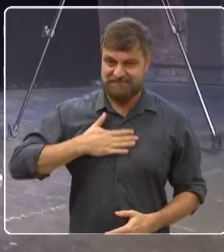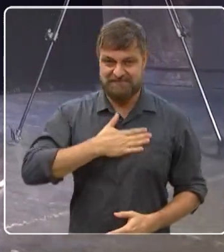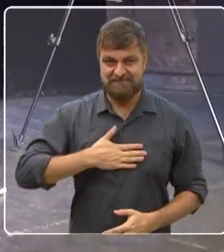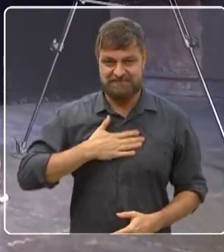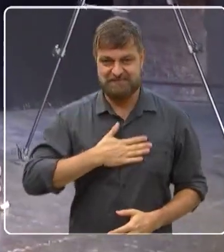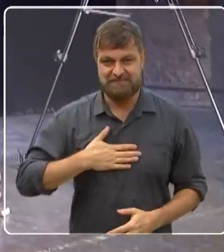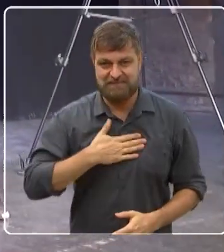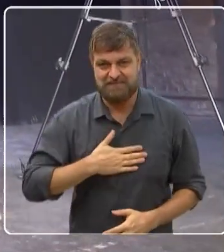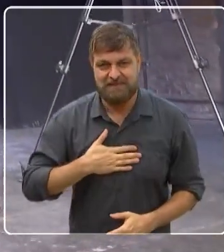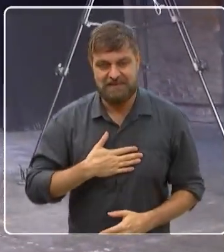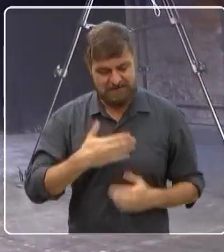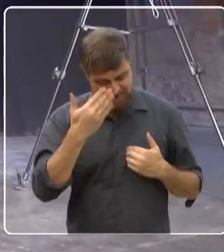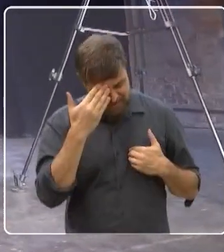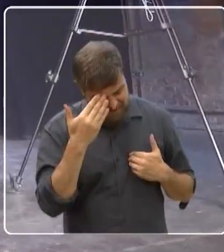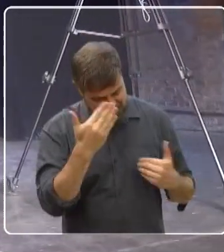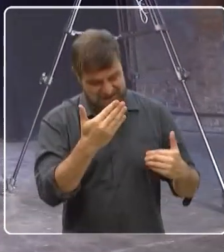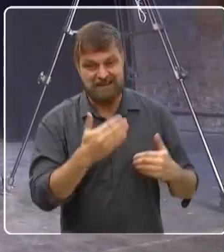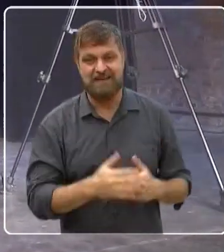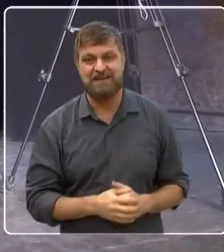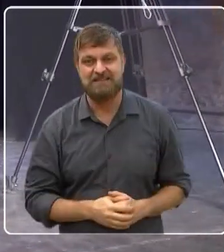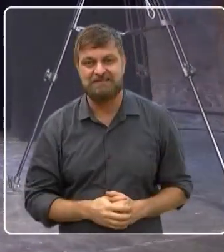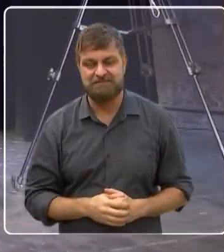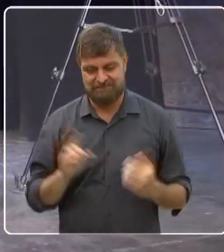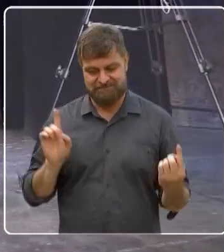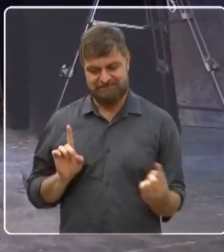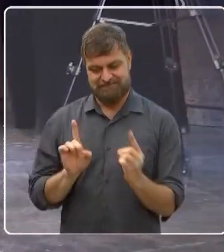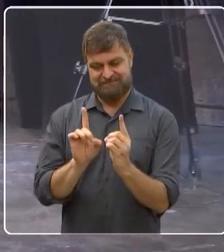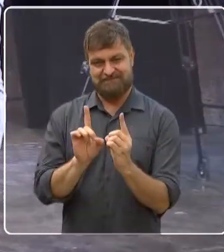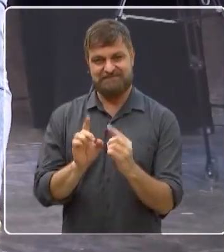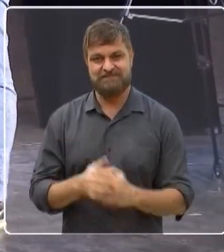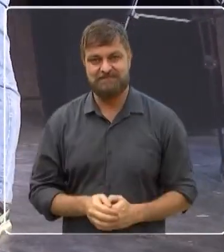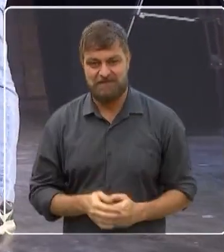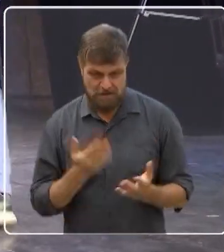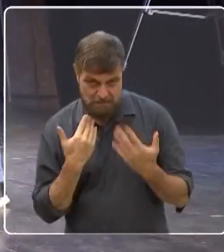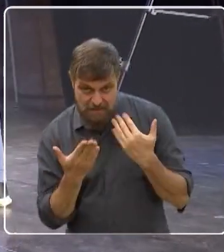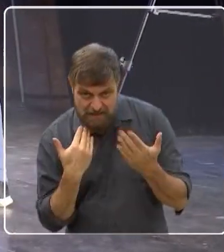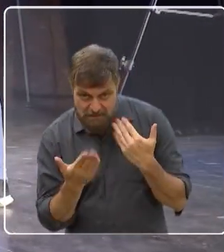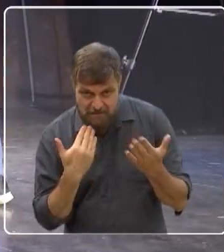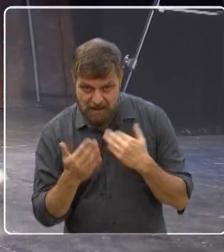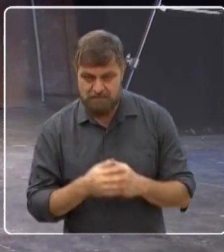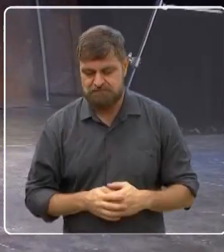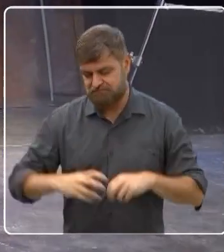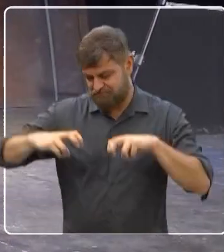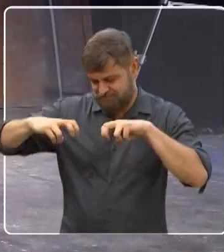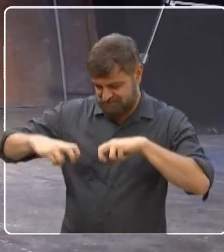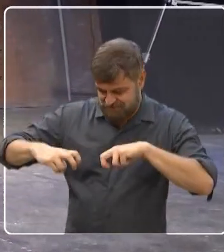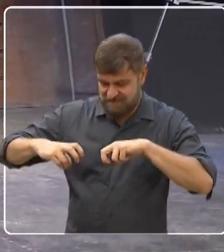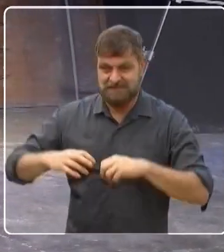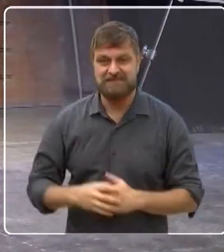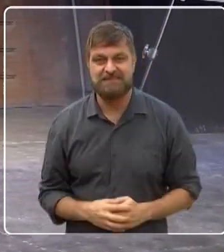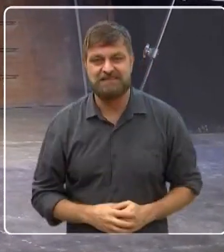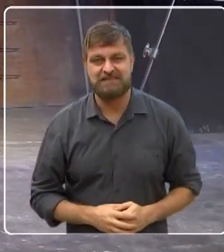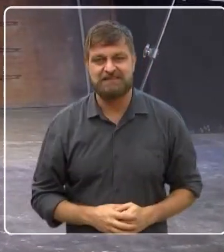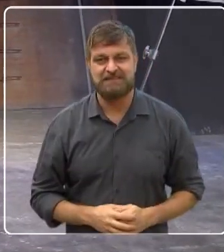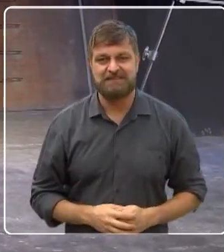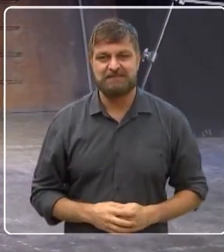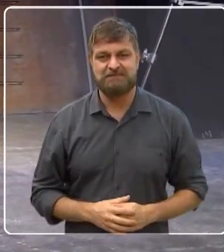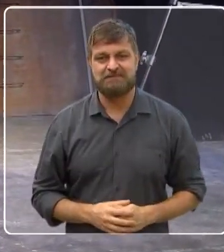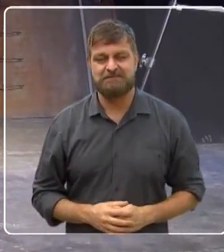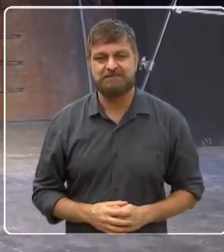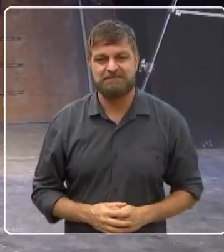pela recepção. Prazer é todo meu recebê-lo aqui. Então tá bom, vamos bater um papo, Beth? Fica à vontade. É isso aí.